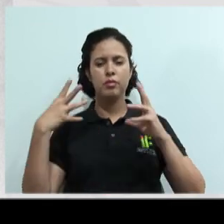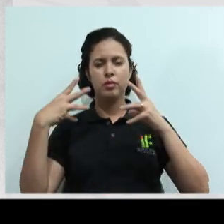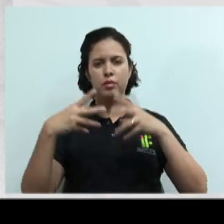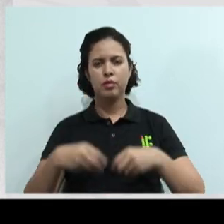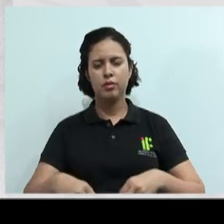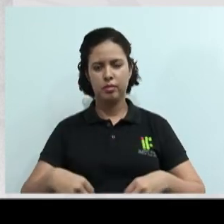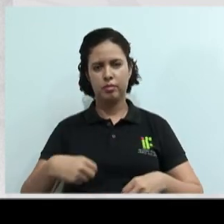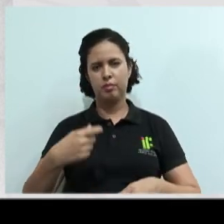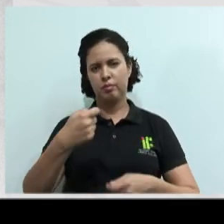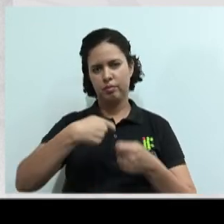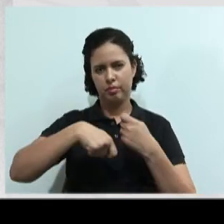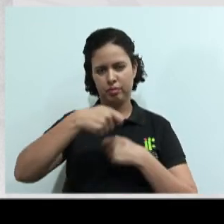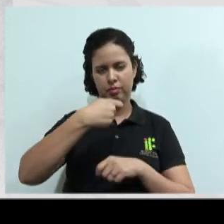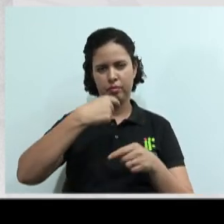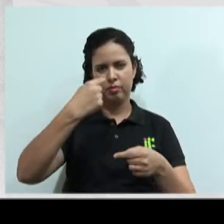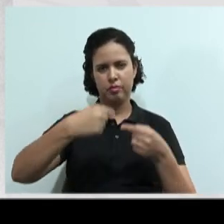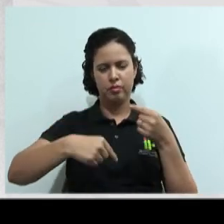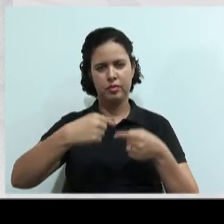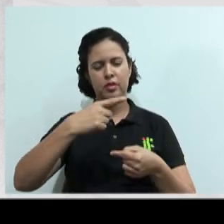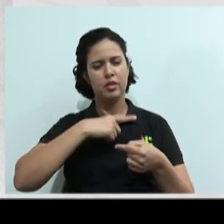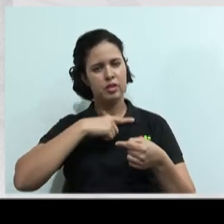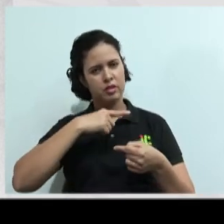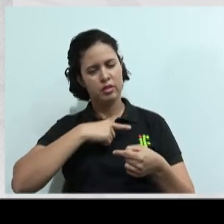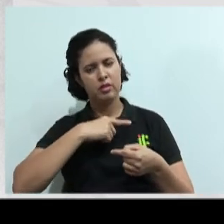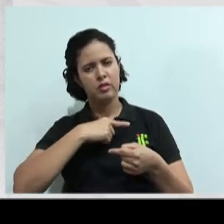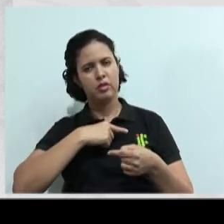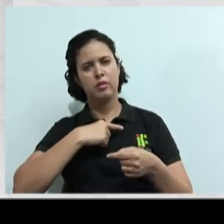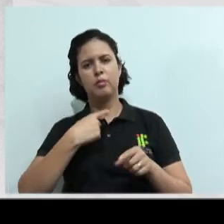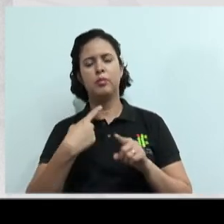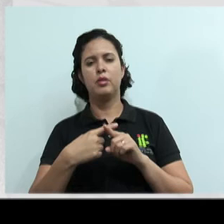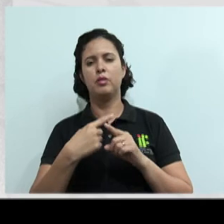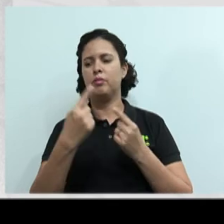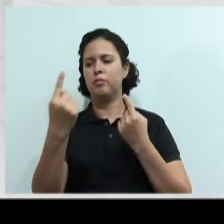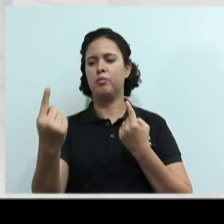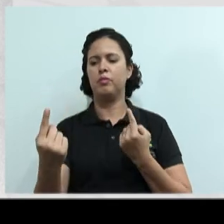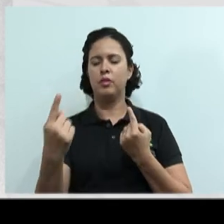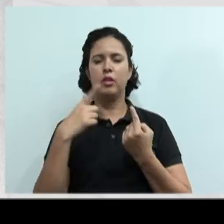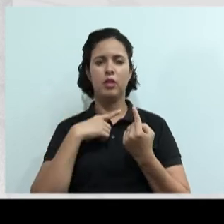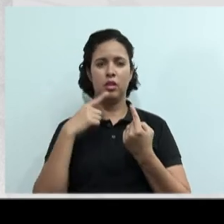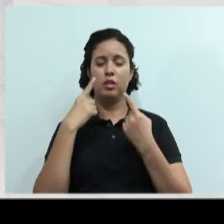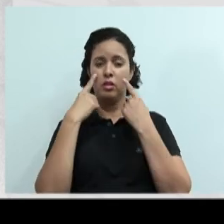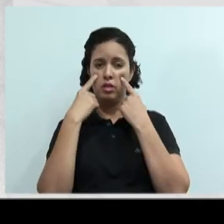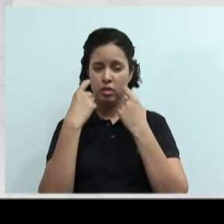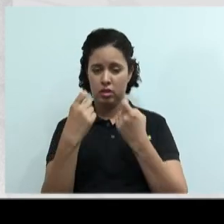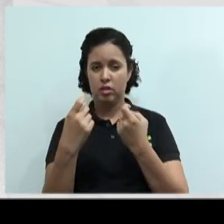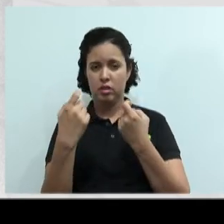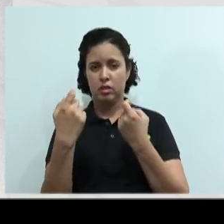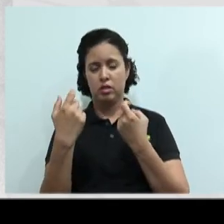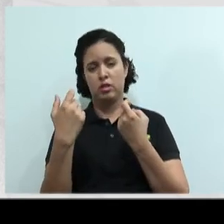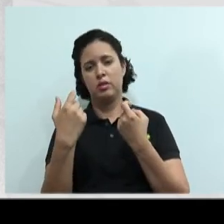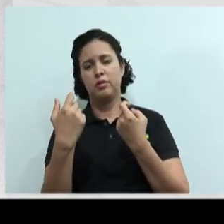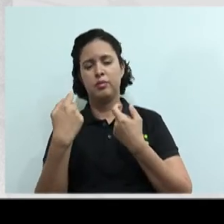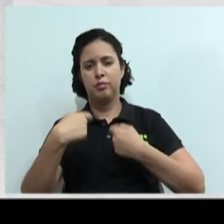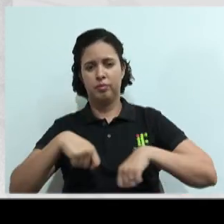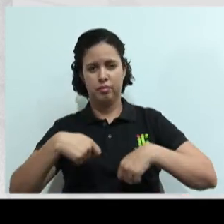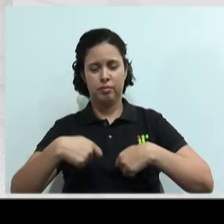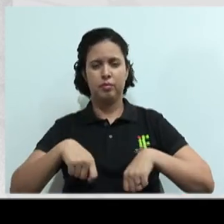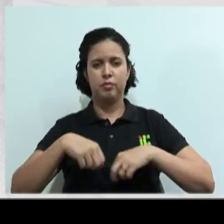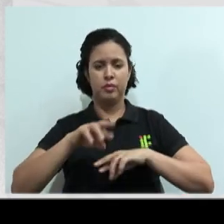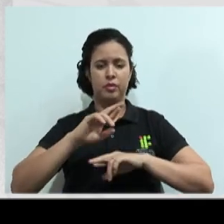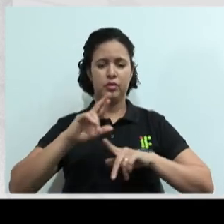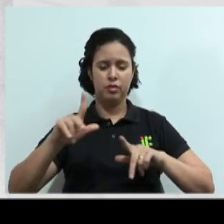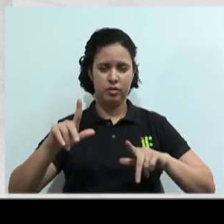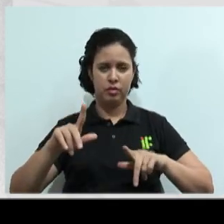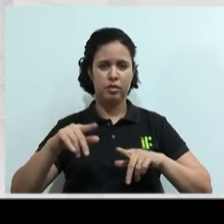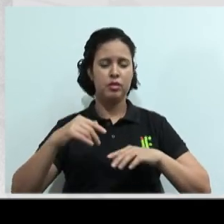negociação vai ter um conflito por quê? Ambas as partes têm interesses e necessidades diferentes. Logo,